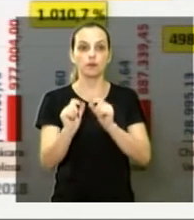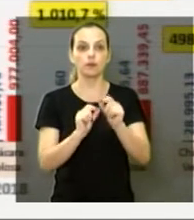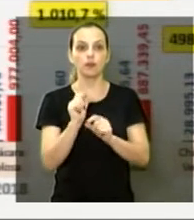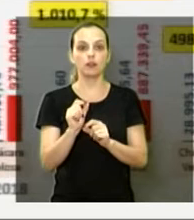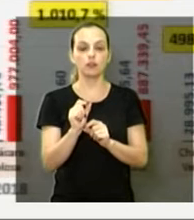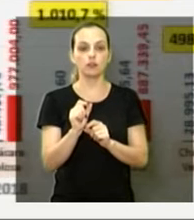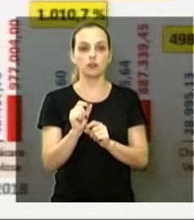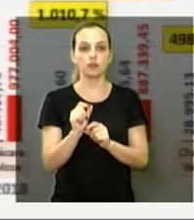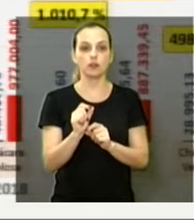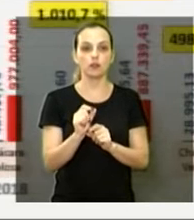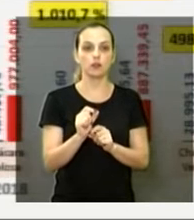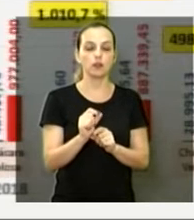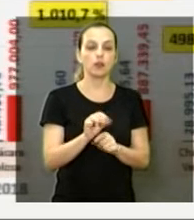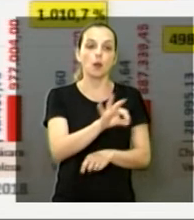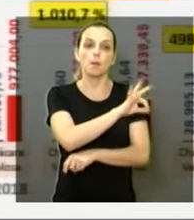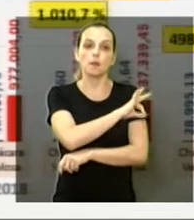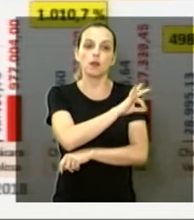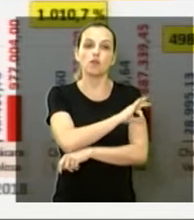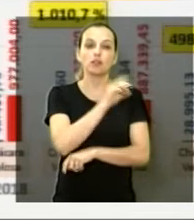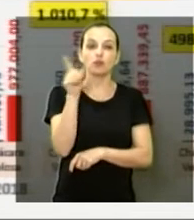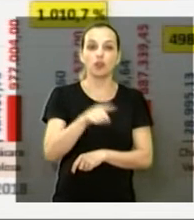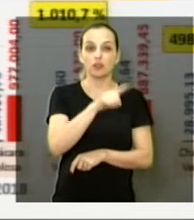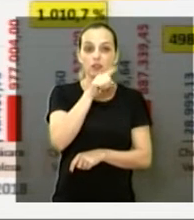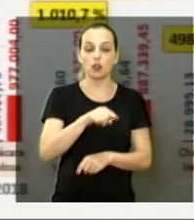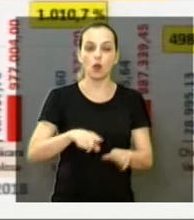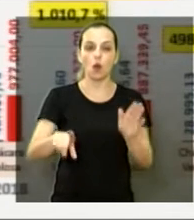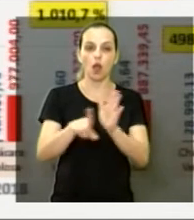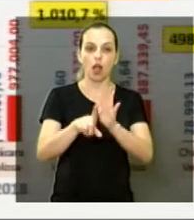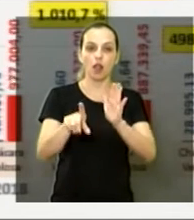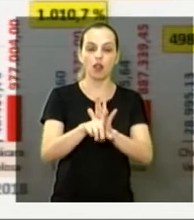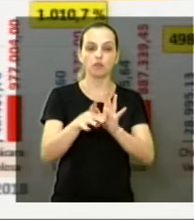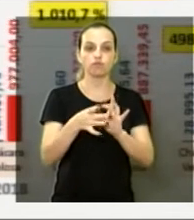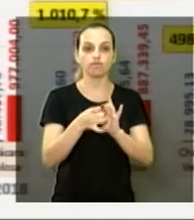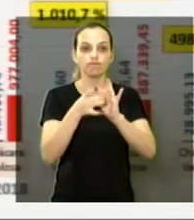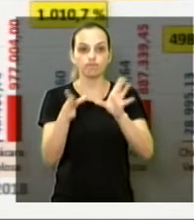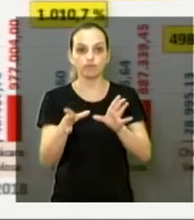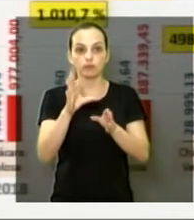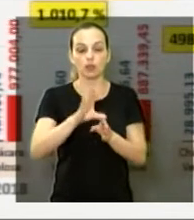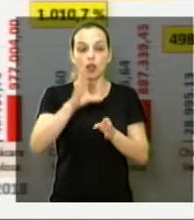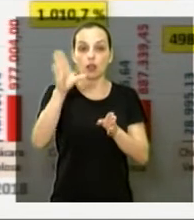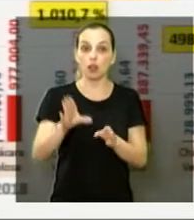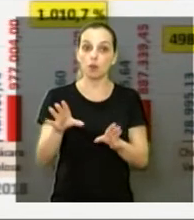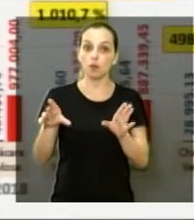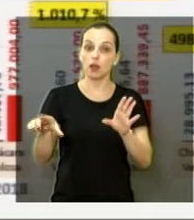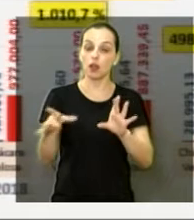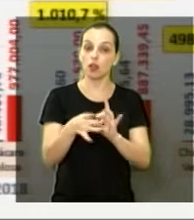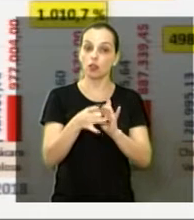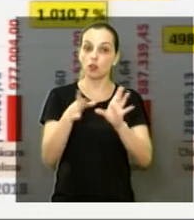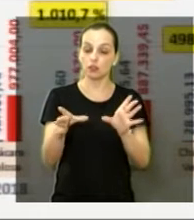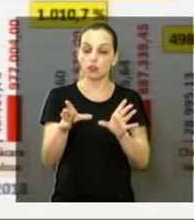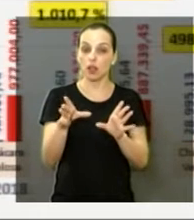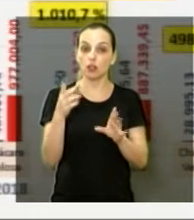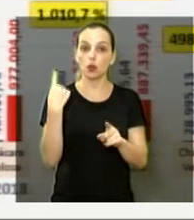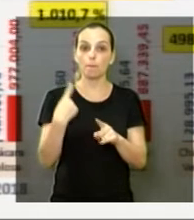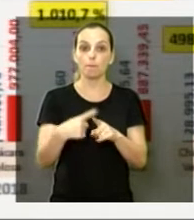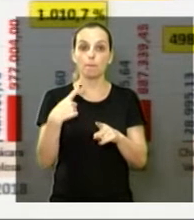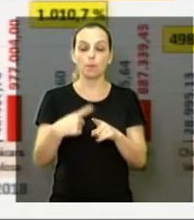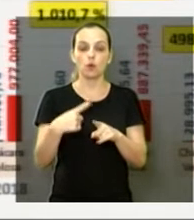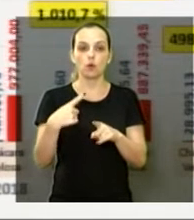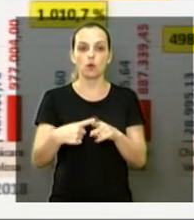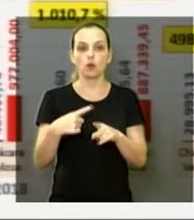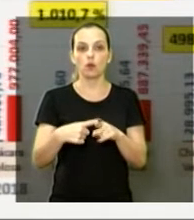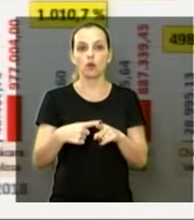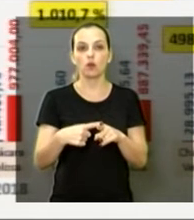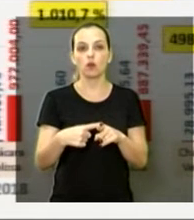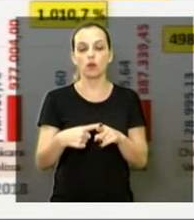O prefeito cancelou a lei que ele tinha autorizado, que a Câmara tinha autorizado, por conta de que estava